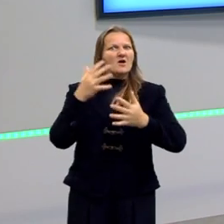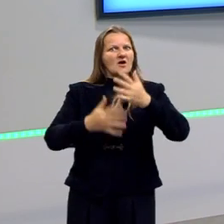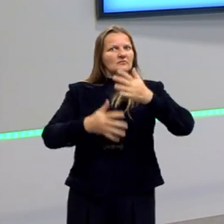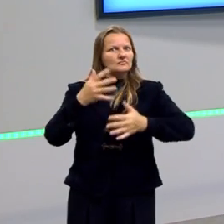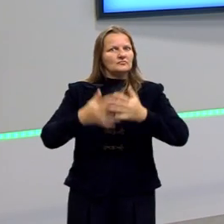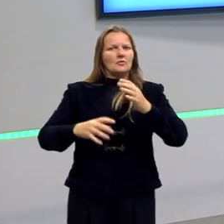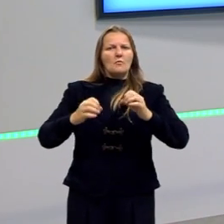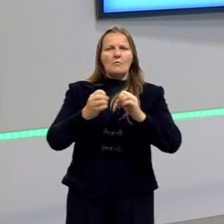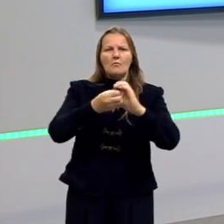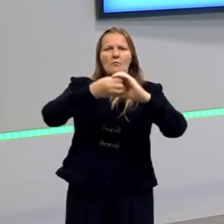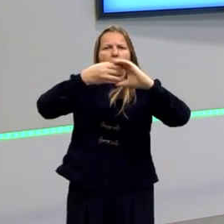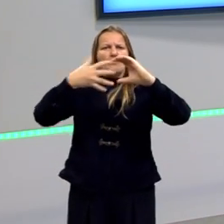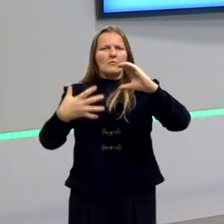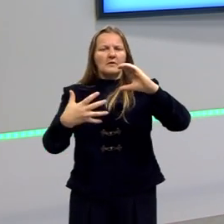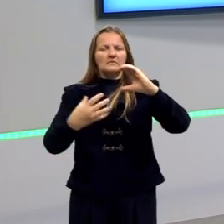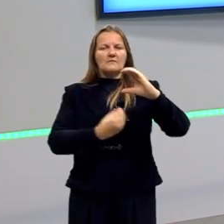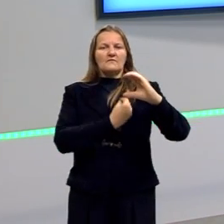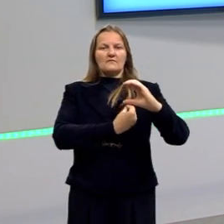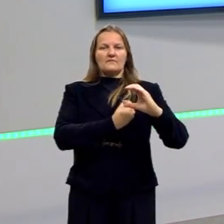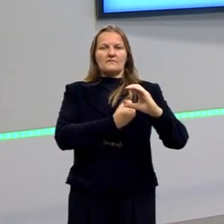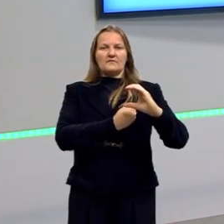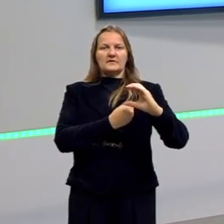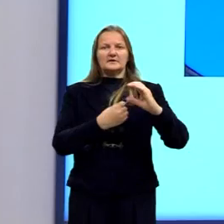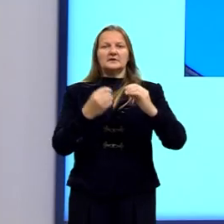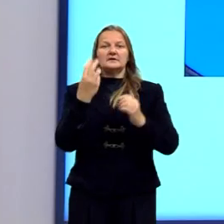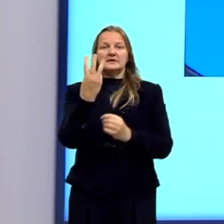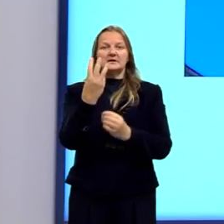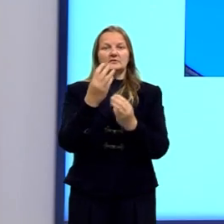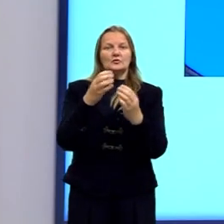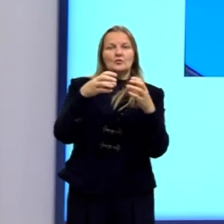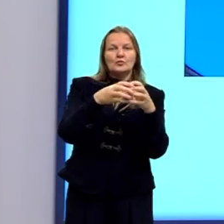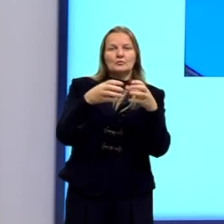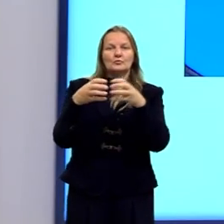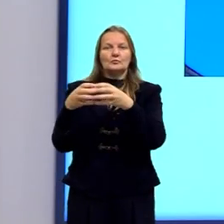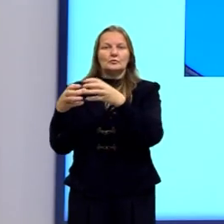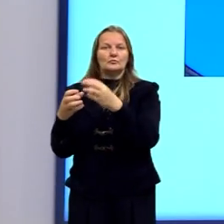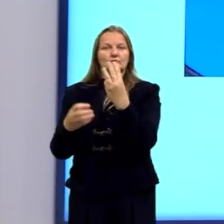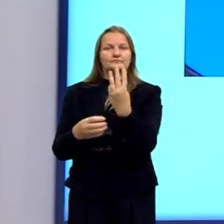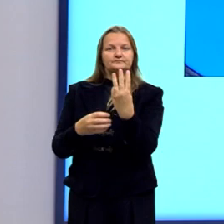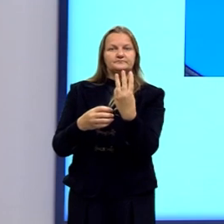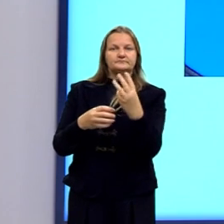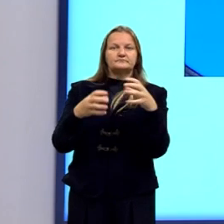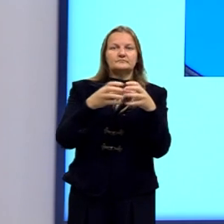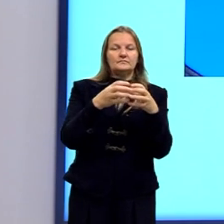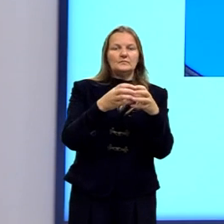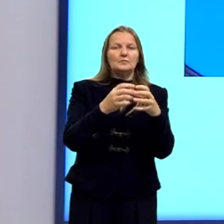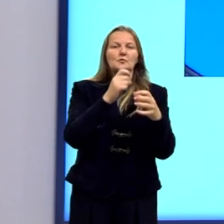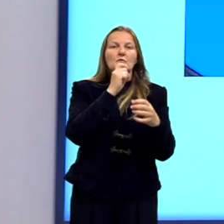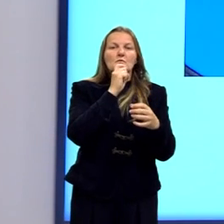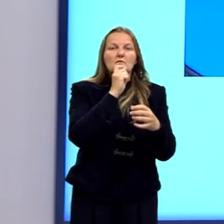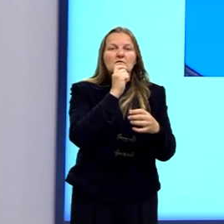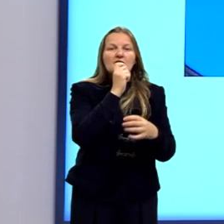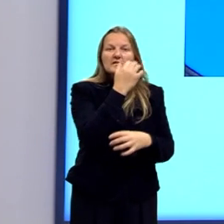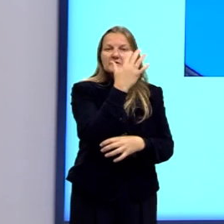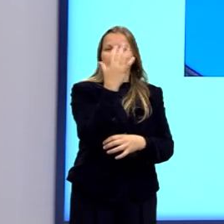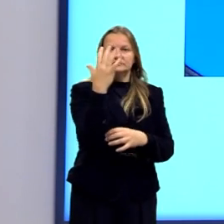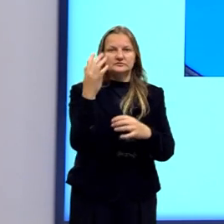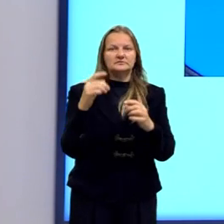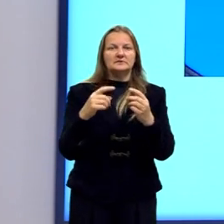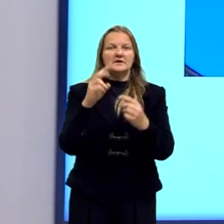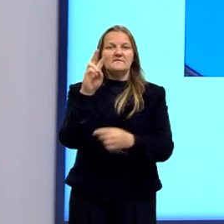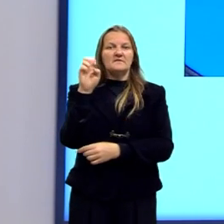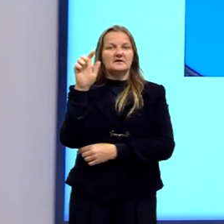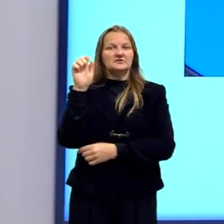ele classificou, então, os seres vivos em três grupos. Os grupos dos vegetais, os vegetais